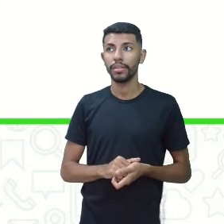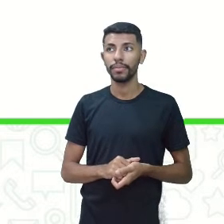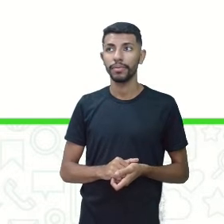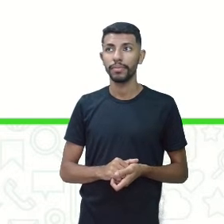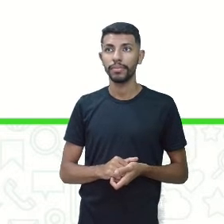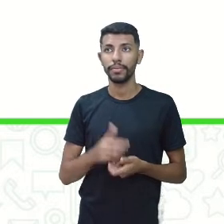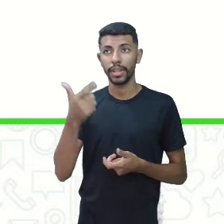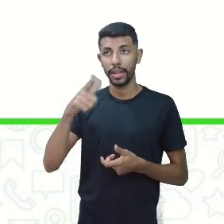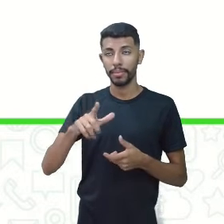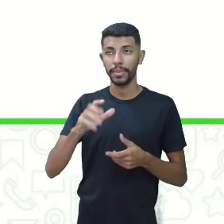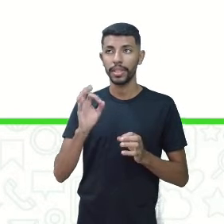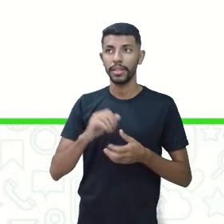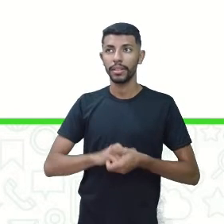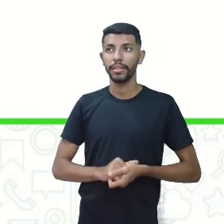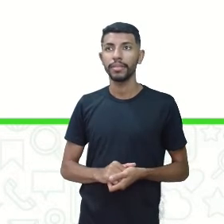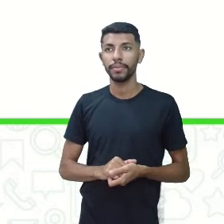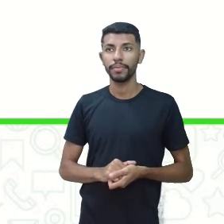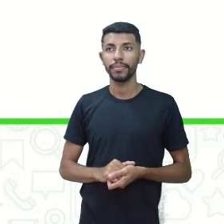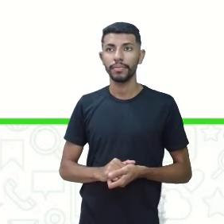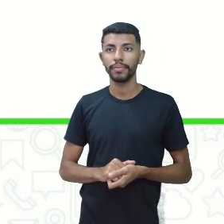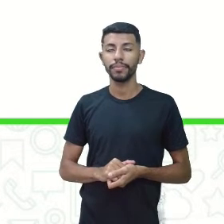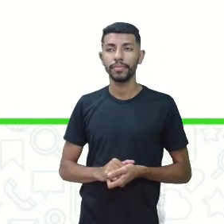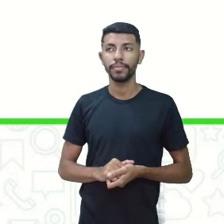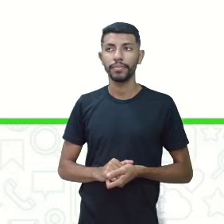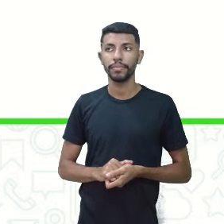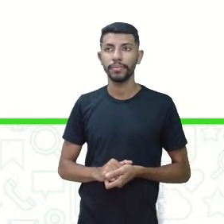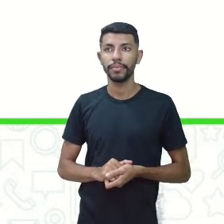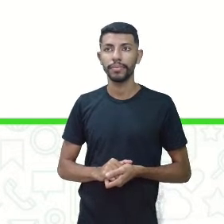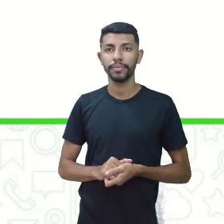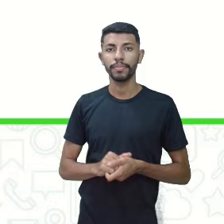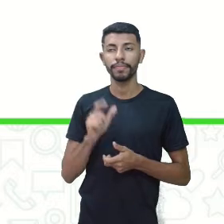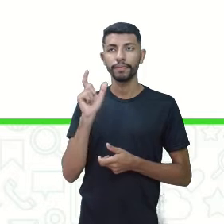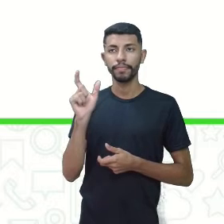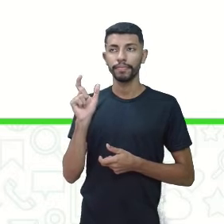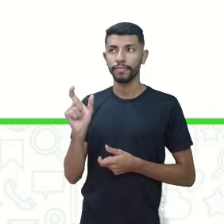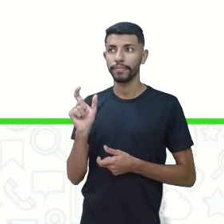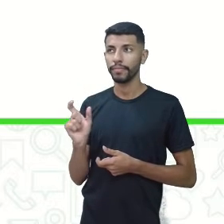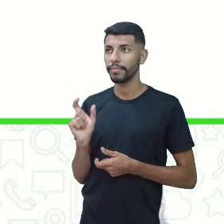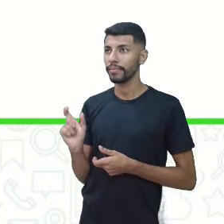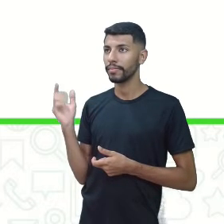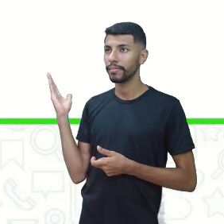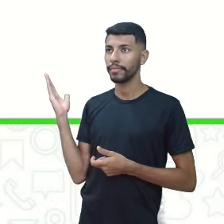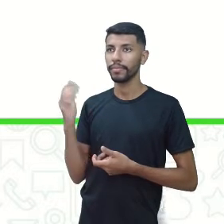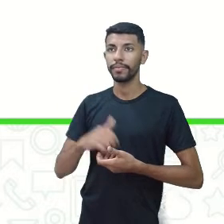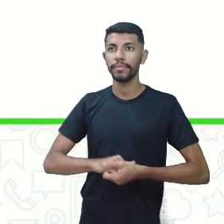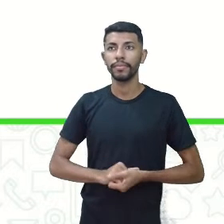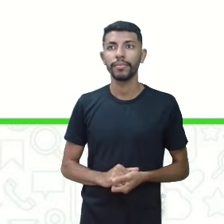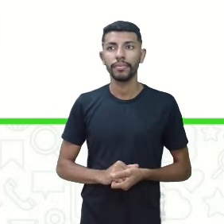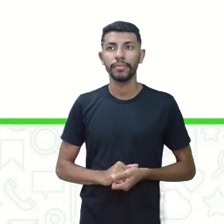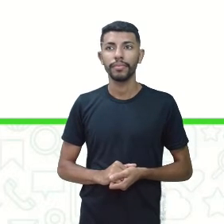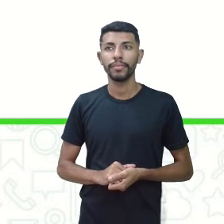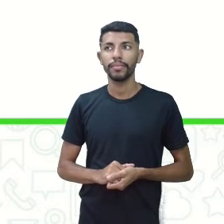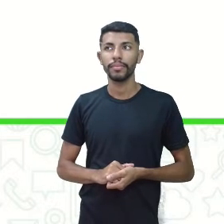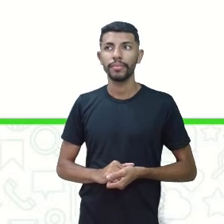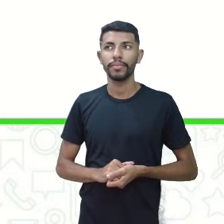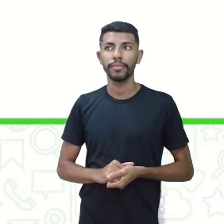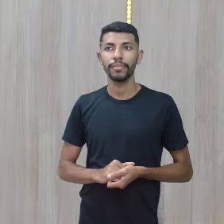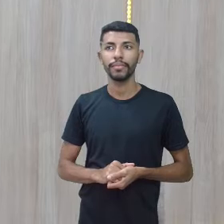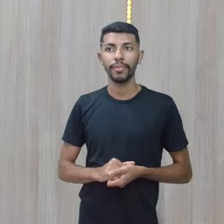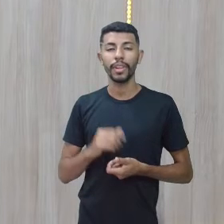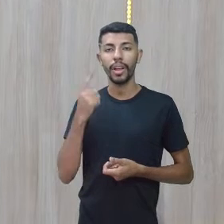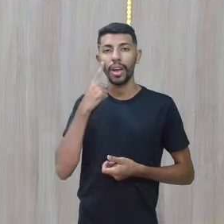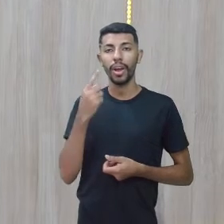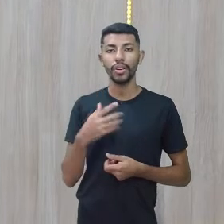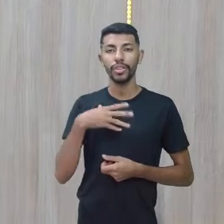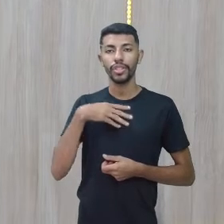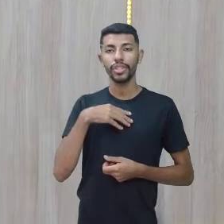pronúncia aqui. Family. Family. Father. Father. Ó. Sopa de salsinha sem